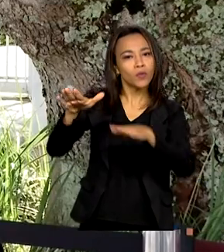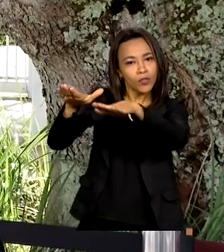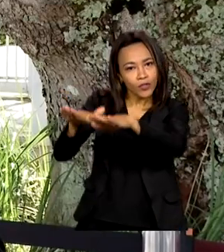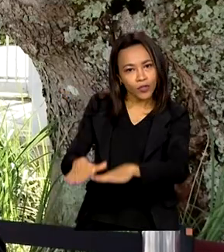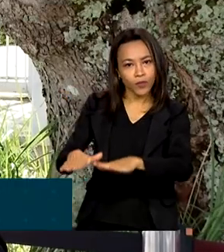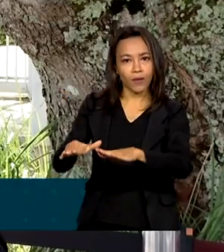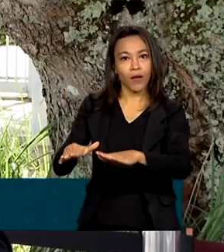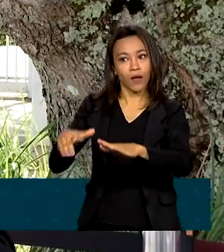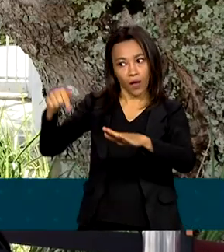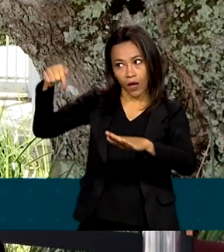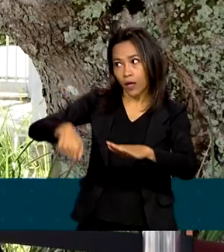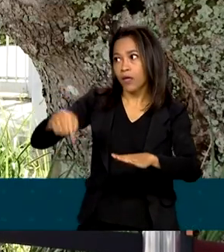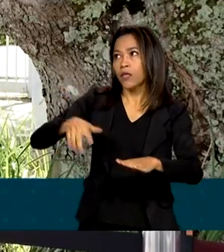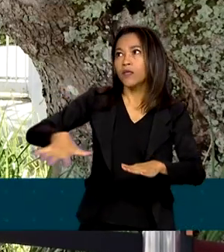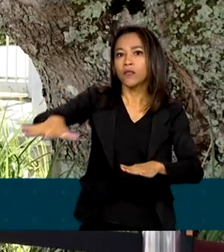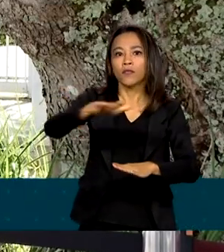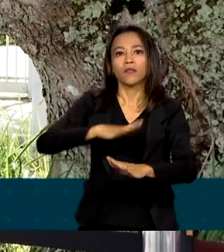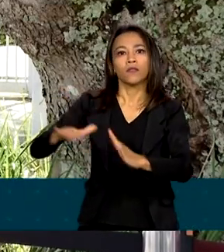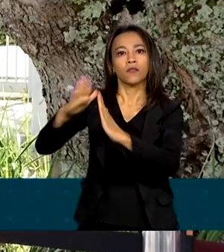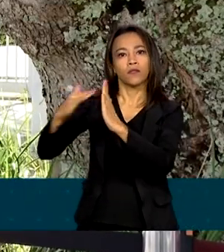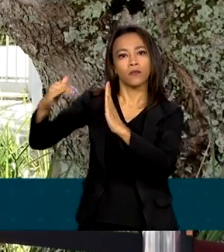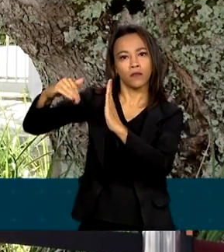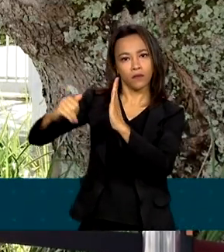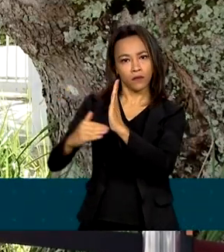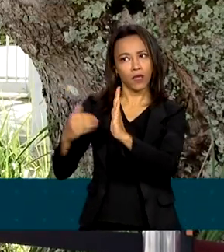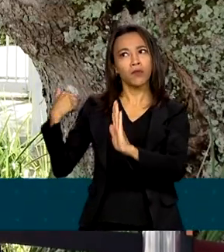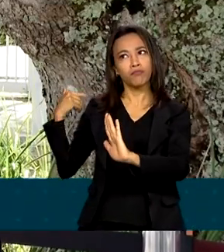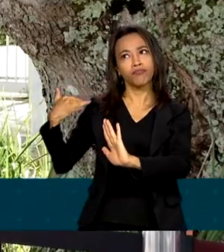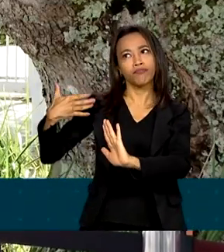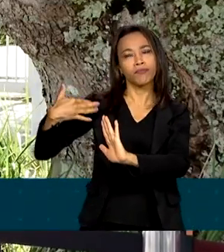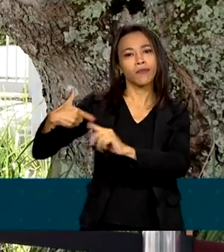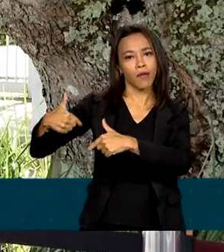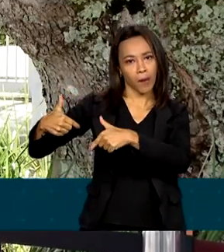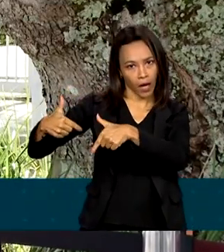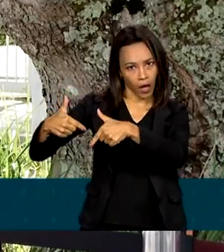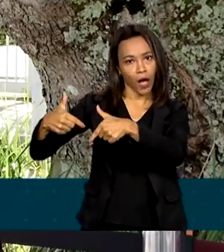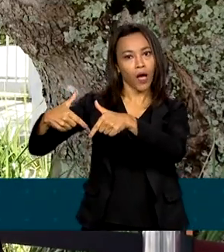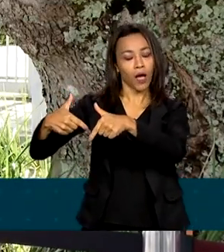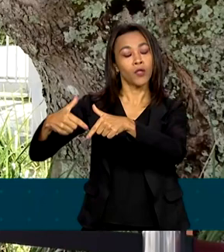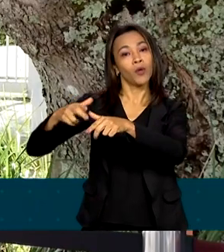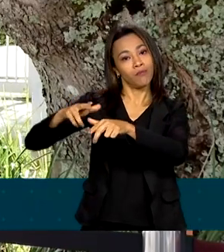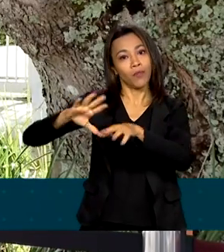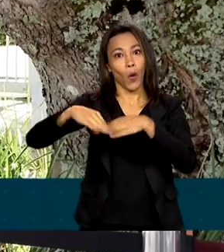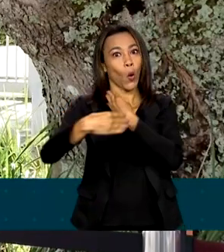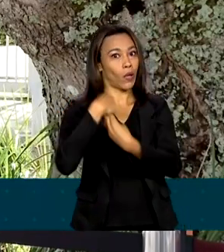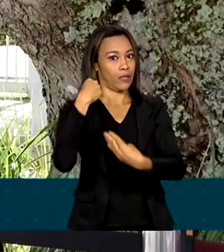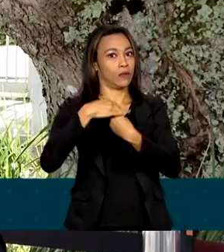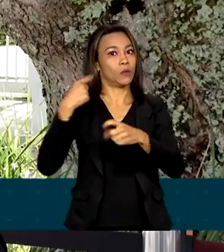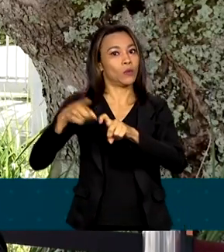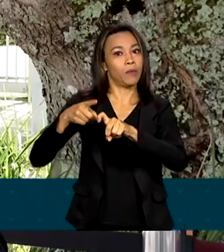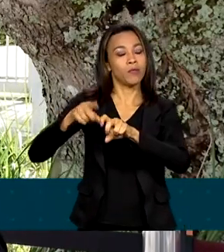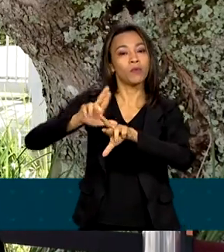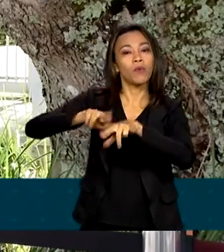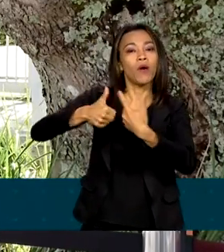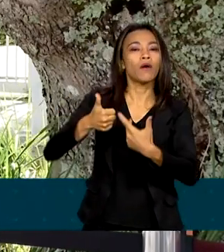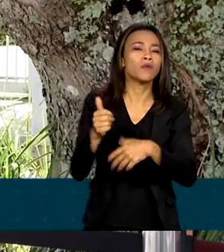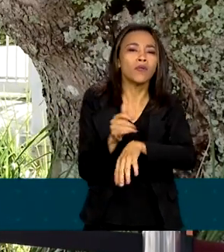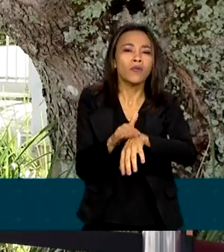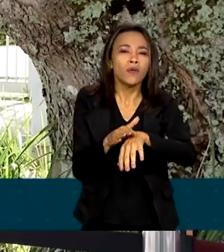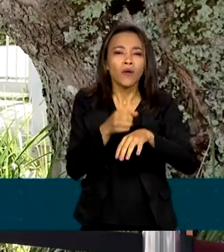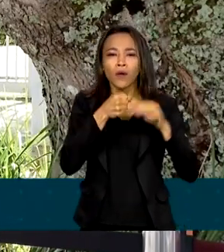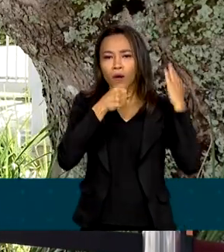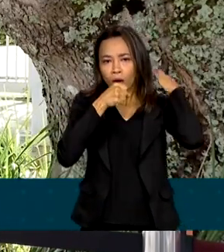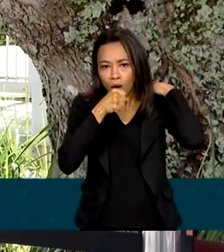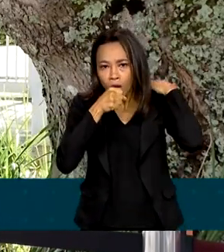no Palácio do Alvorada, onde tem trabalhado nos últimos dias por recomendação médica devido a uma pneumonia leve. Mas com